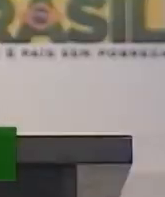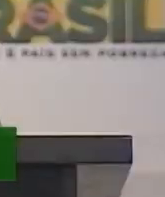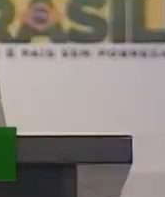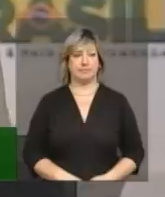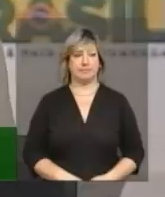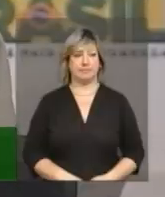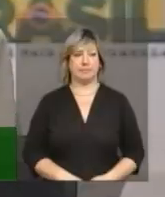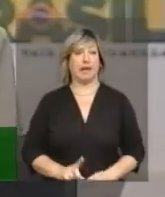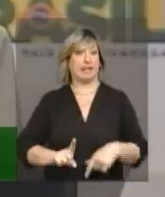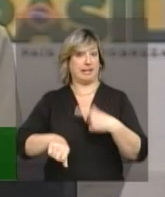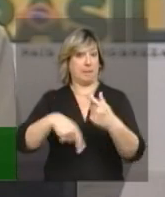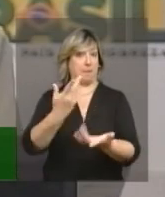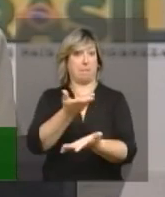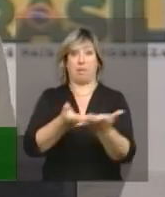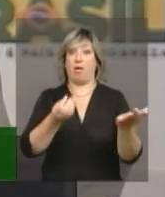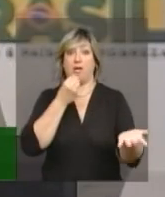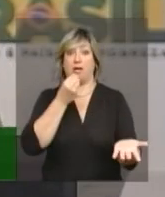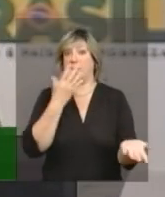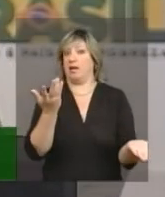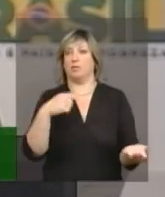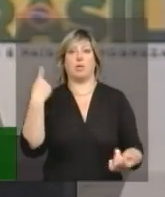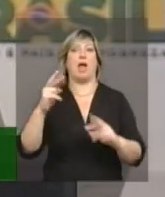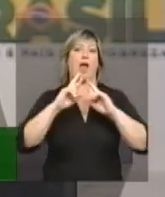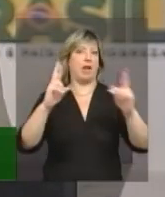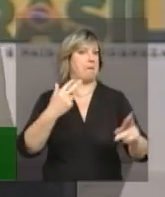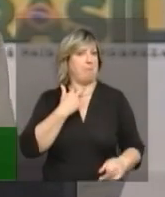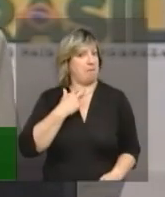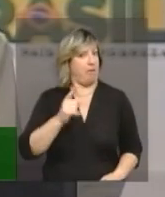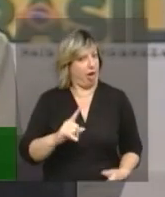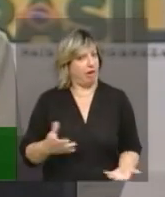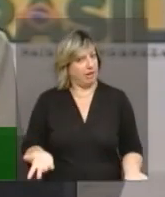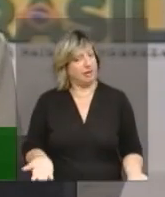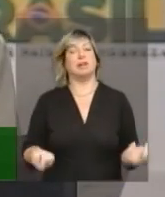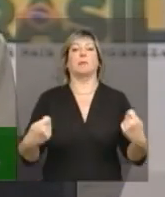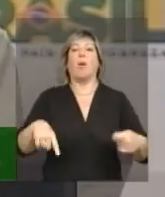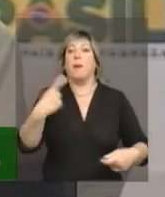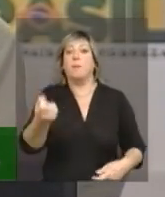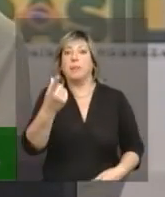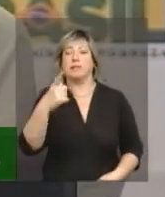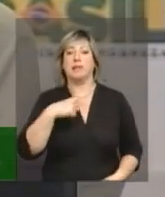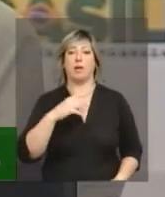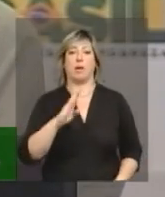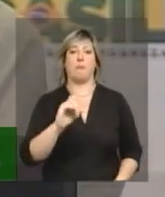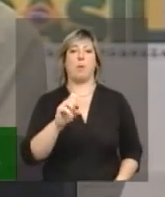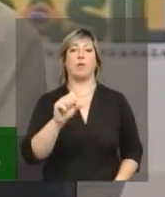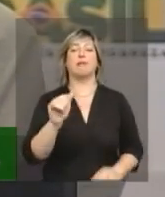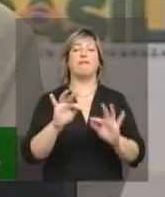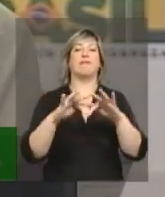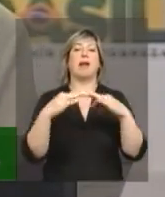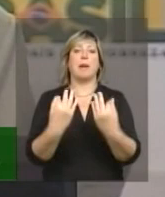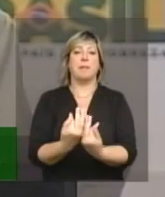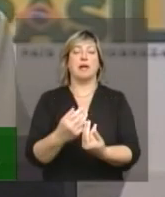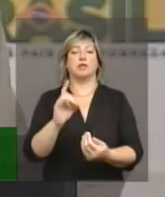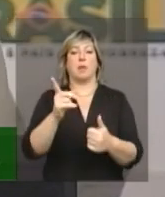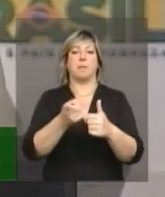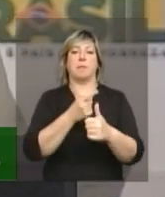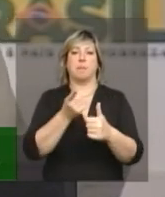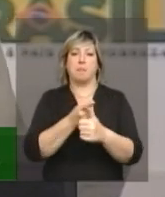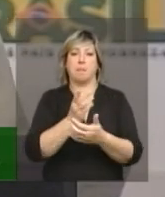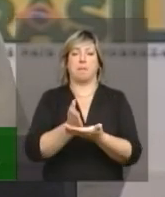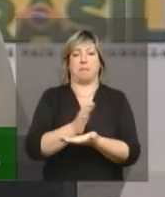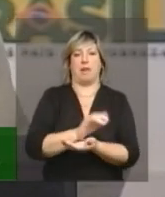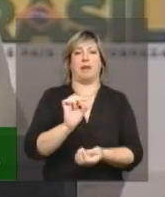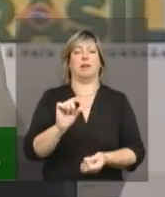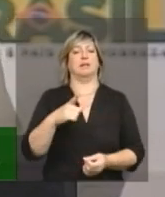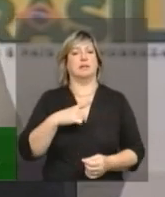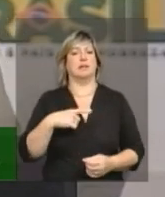Depois que passar a oportunidade, não adianta reclamar, né? Então, gente, quando aparece, aí vem o Bolsa Família apenas a primeira parte. Bolsa Família